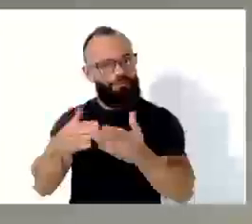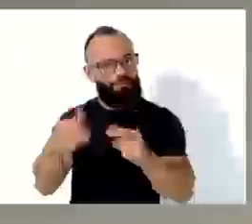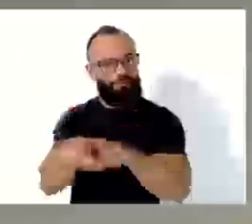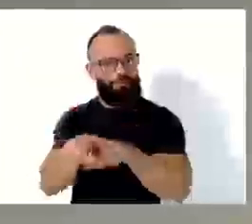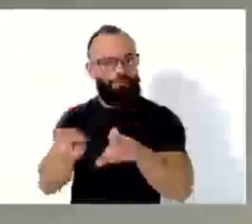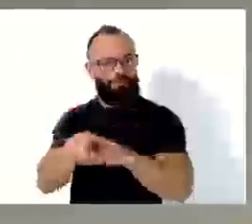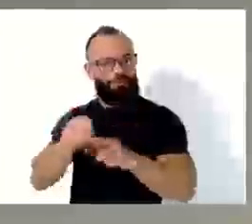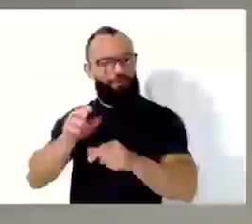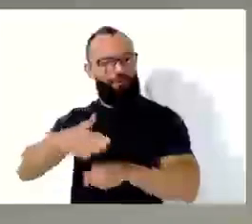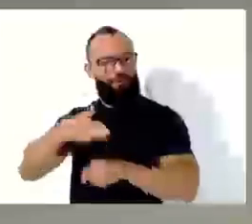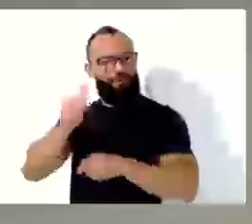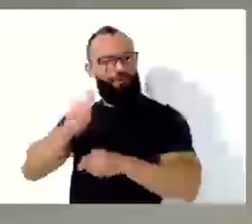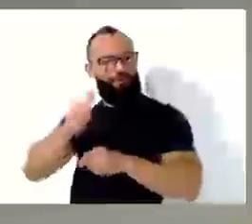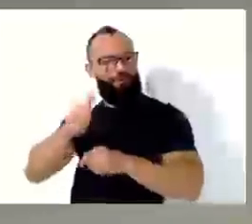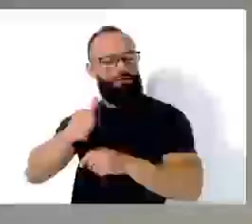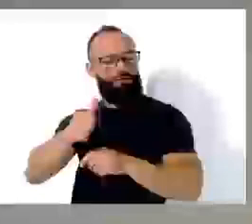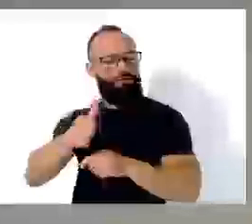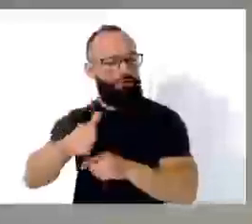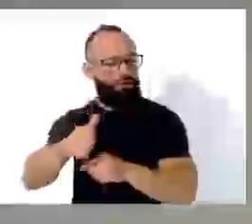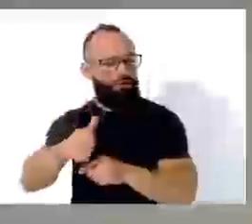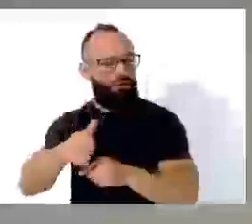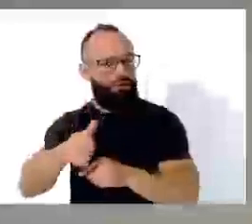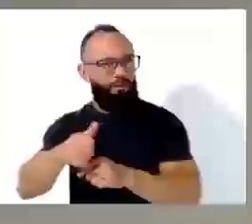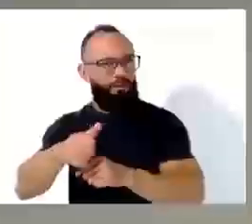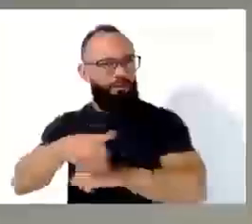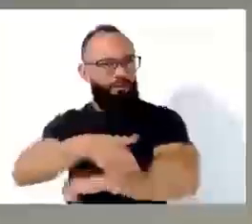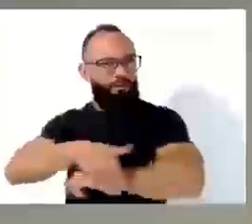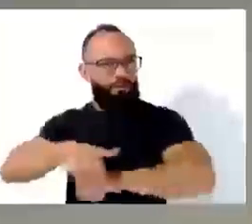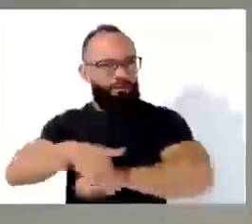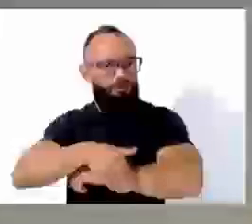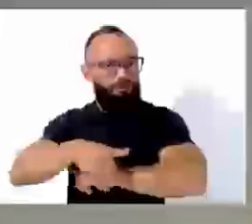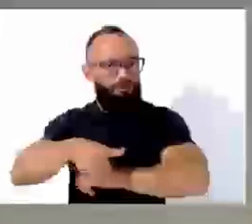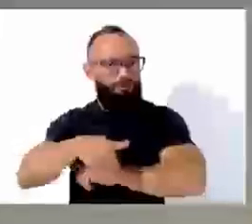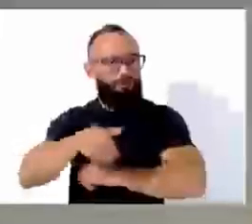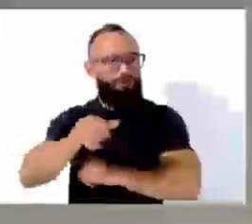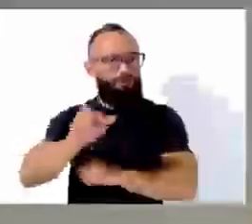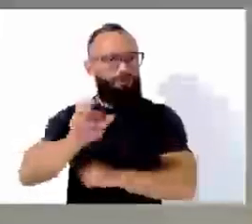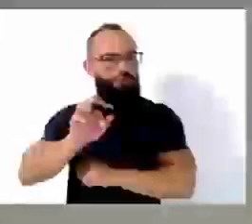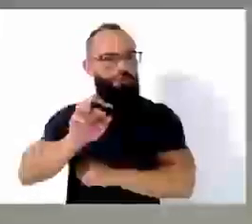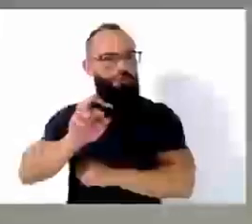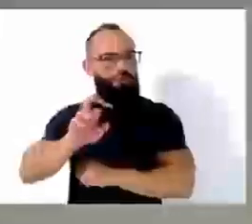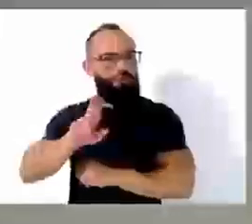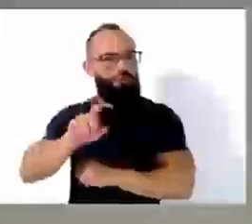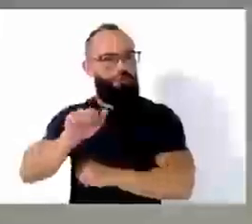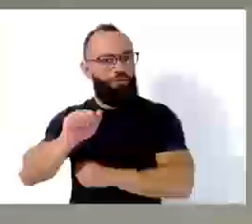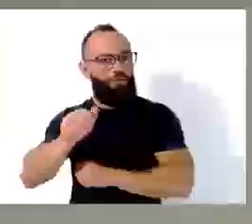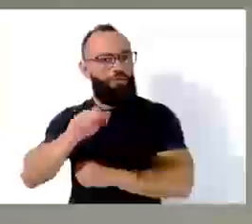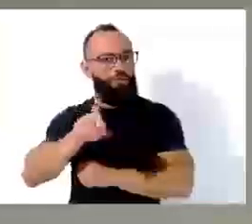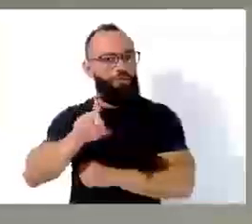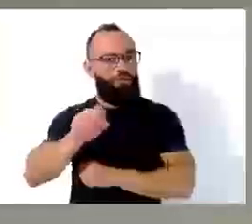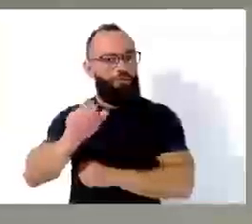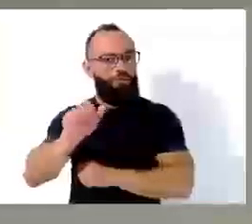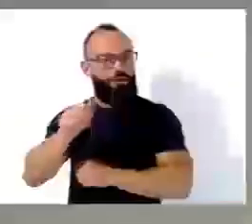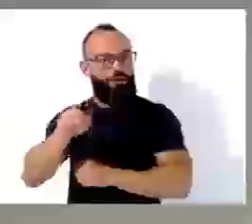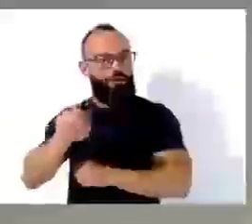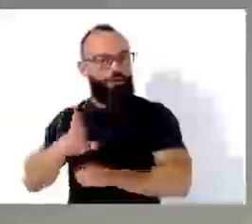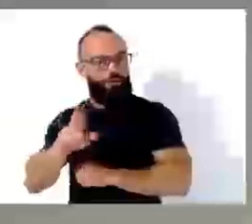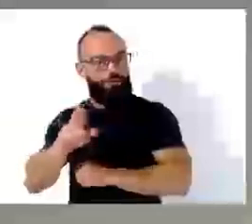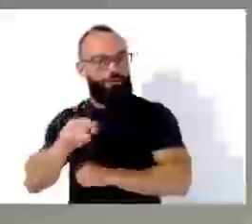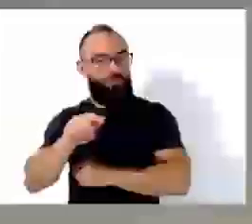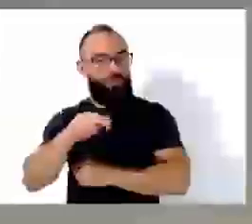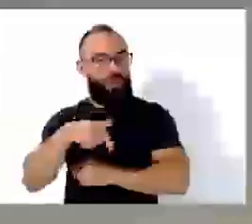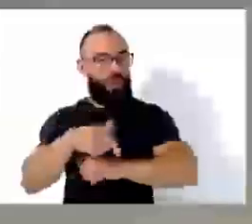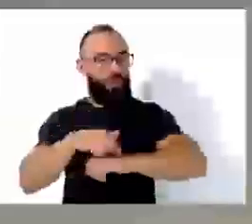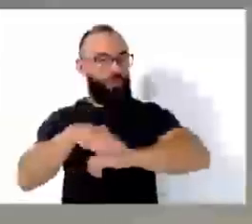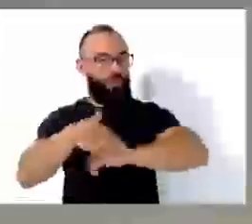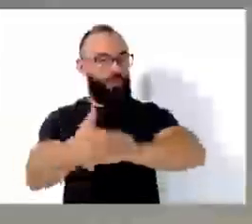da Rua Cascais, onde tinha o Morro do Amor, né, vereador João? O vereador João sempre ri quando eu falo, é ali após o